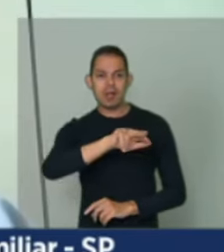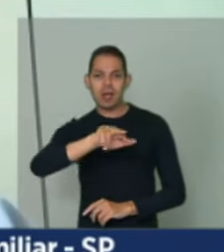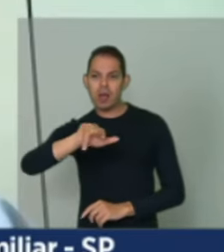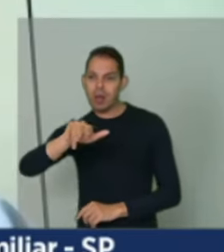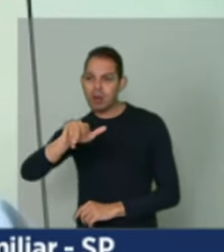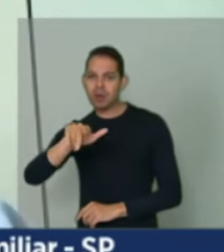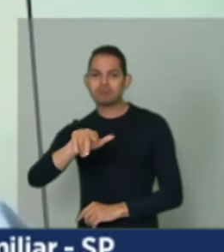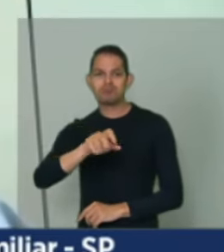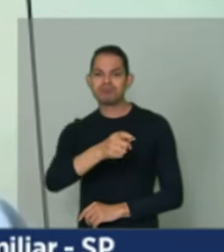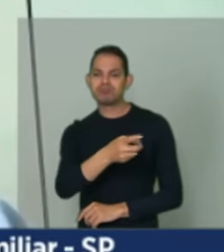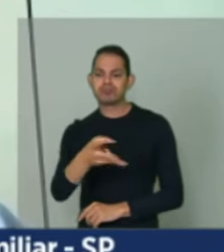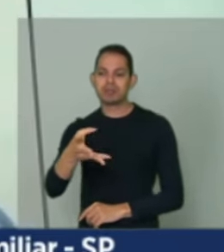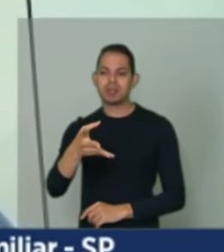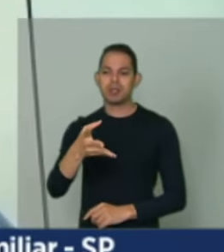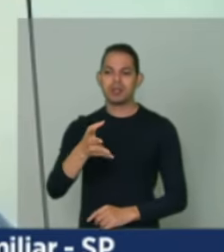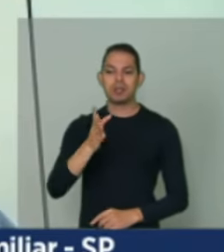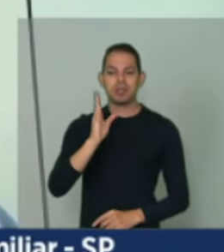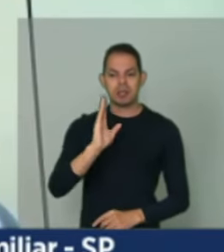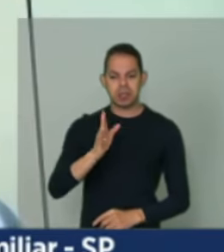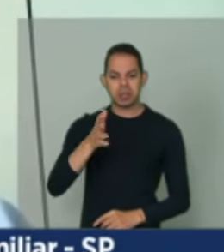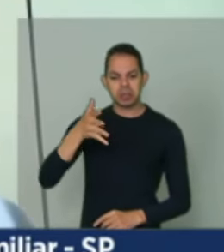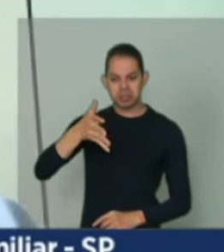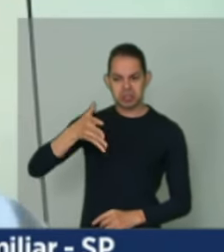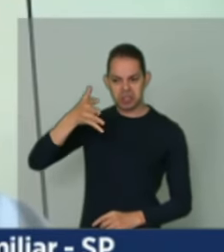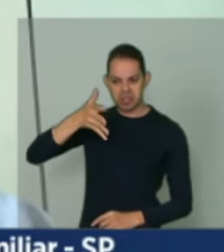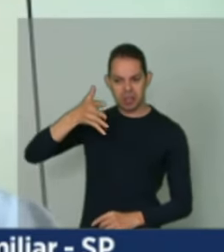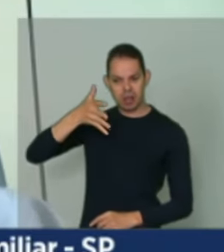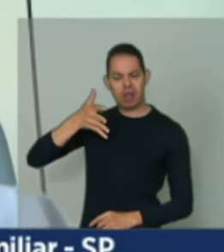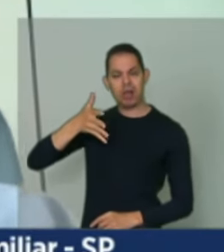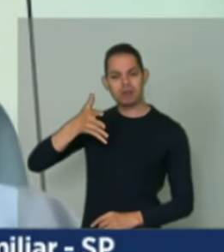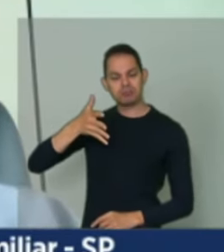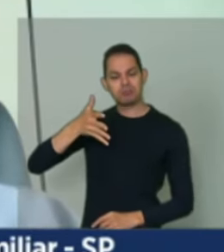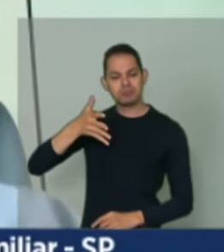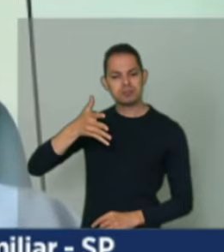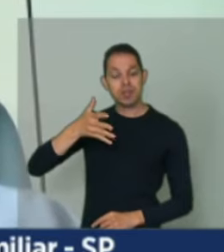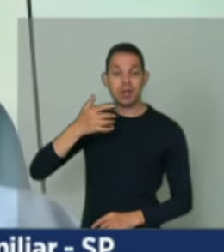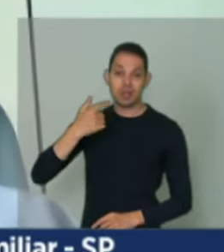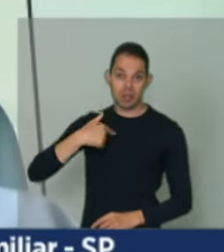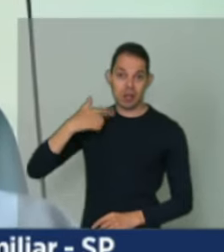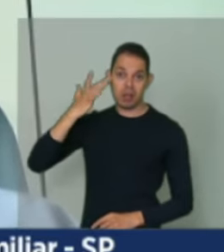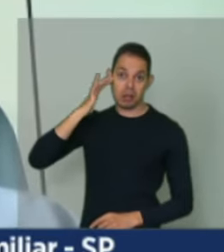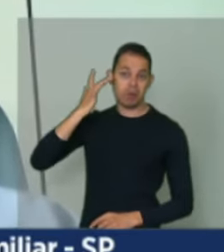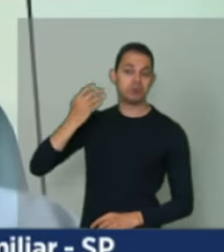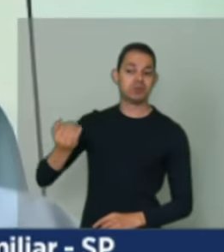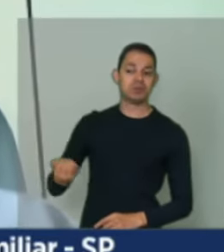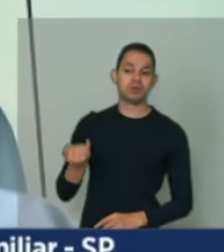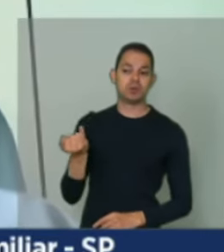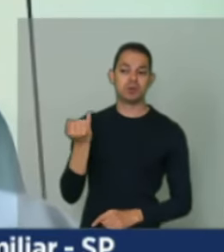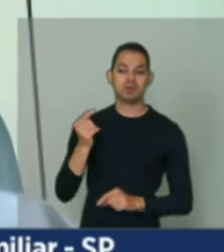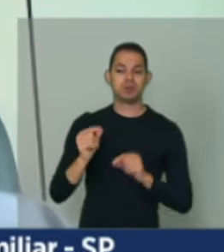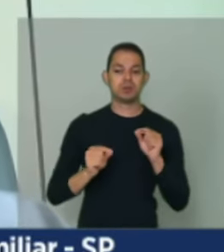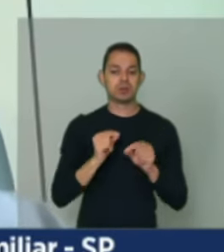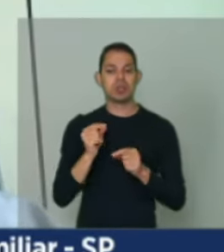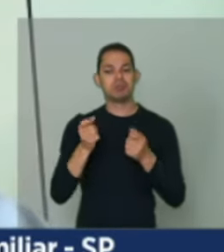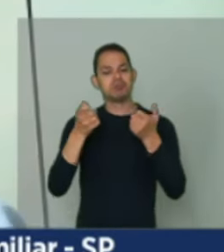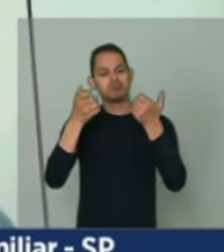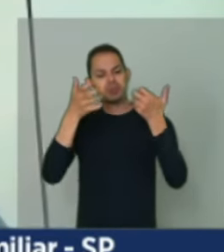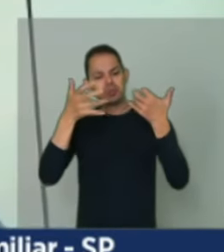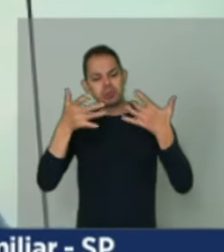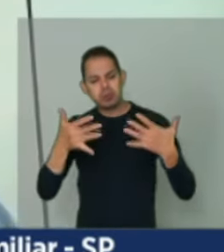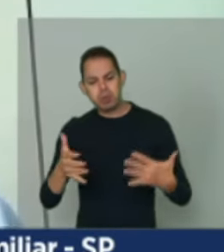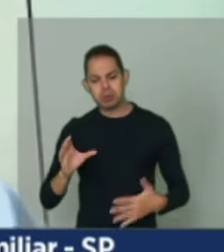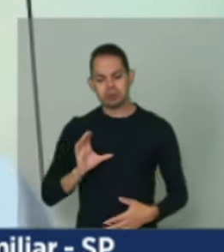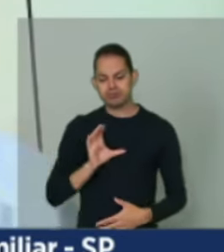já se discursaram, eu acho que é muito importante trazer isso para a comissão,